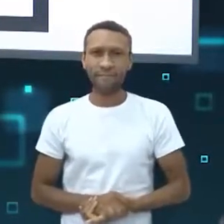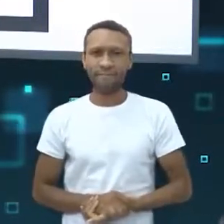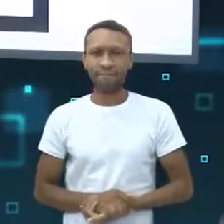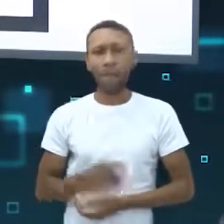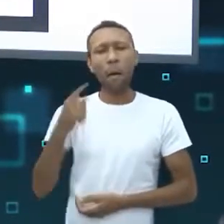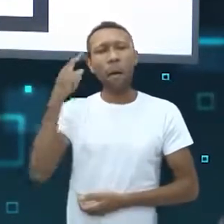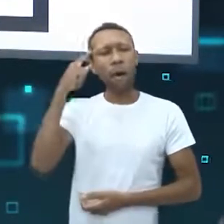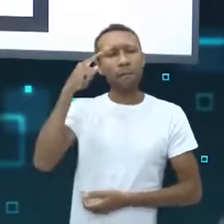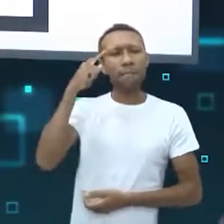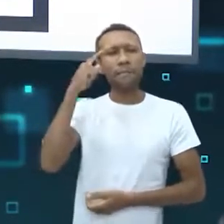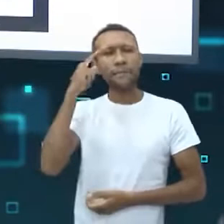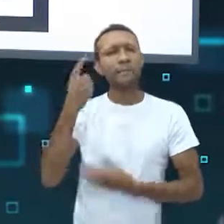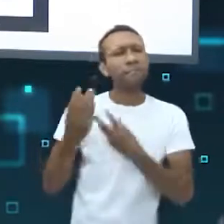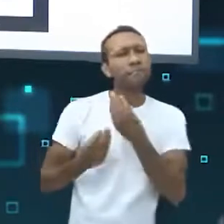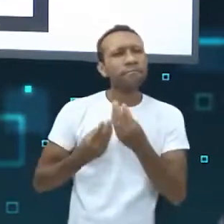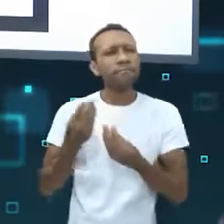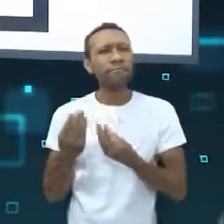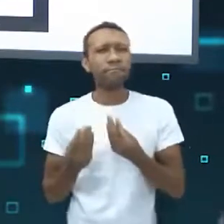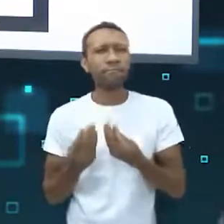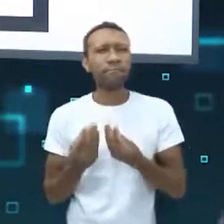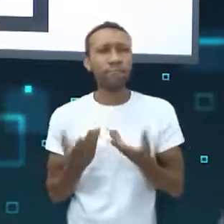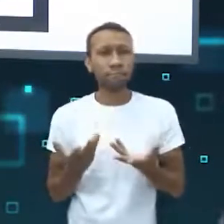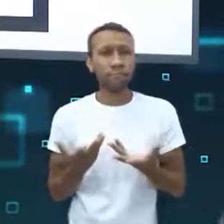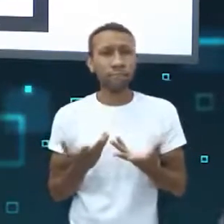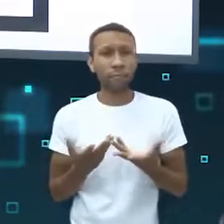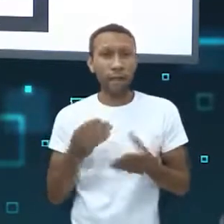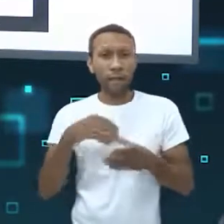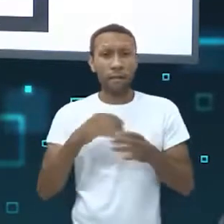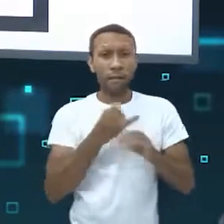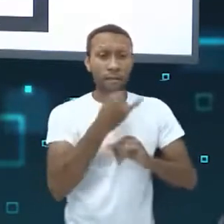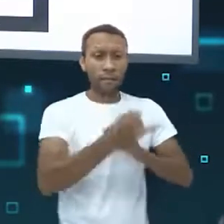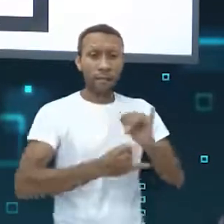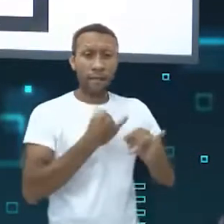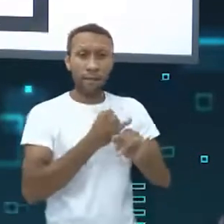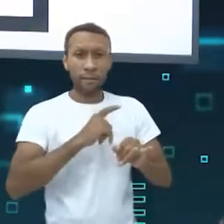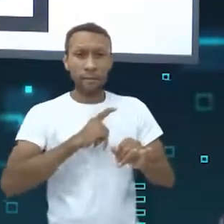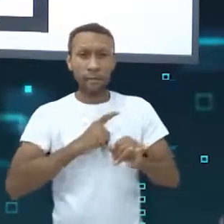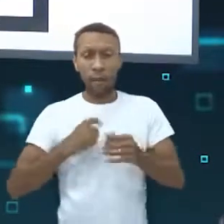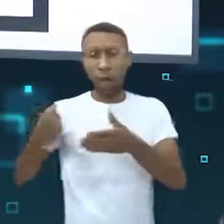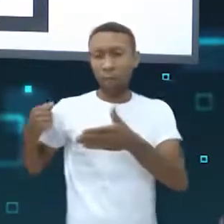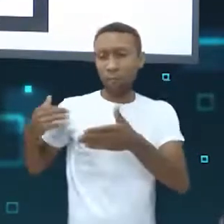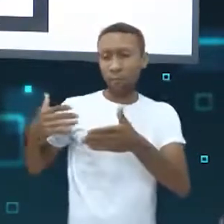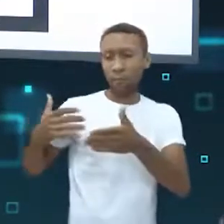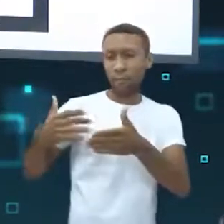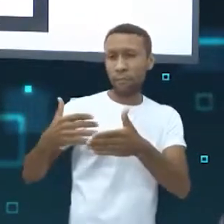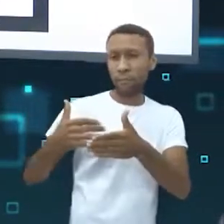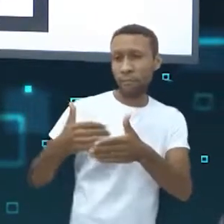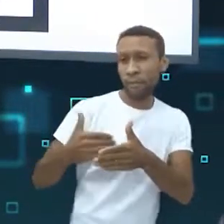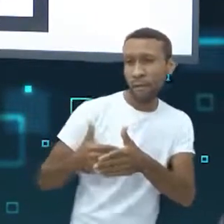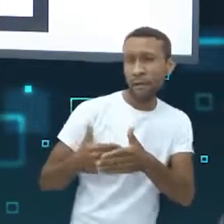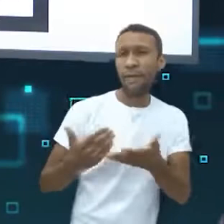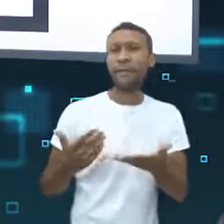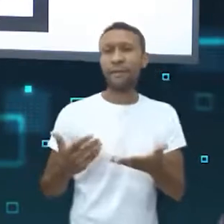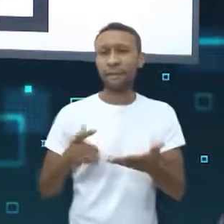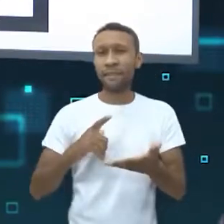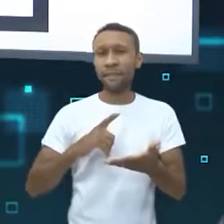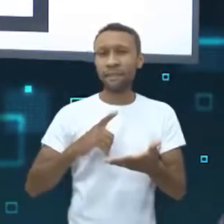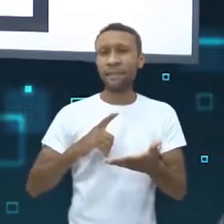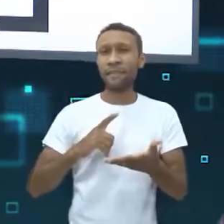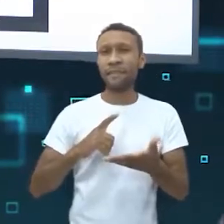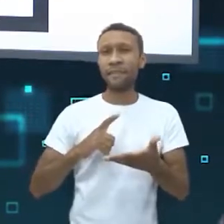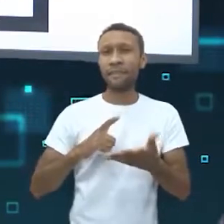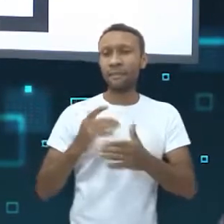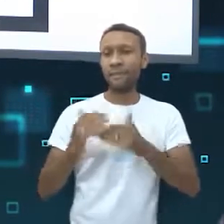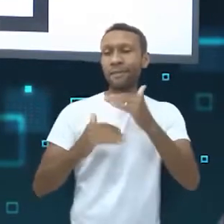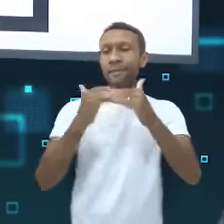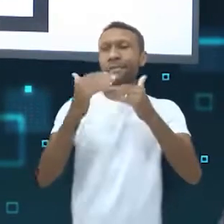Vamos pensar um pouquinho sobre isso. A pegada digital consiste no rastro que você deixa na internet e acaba